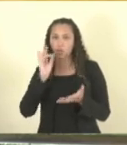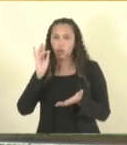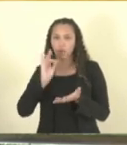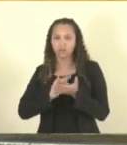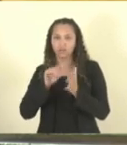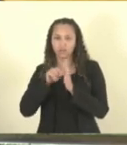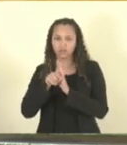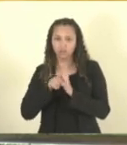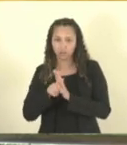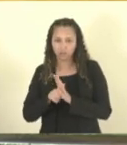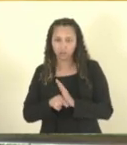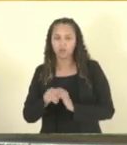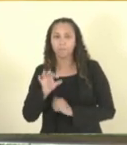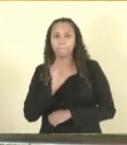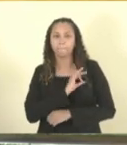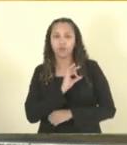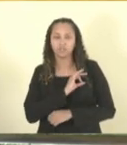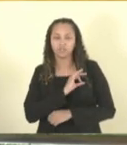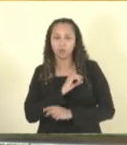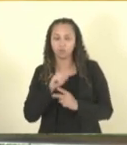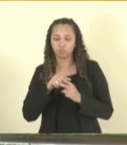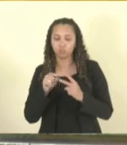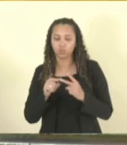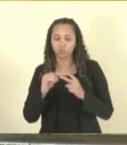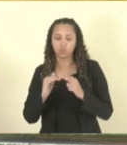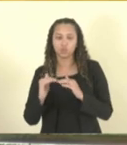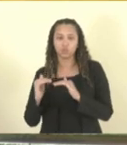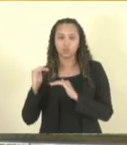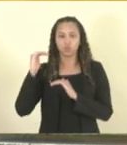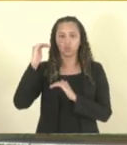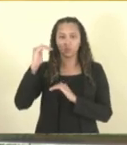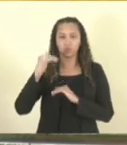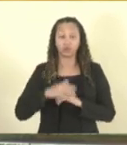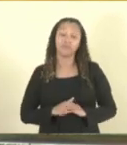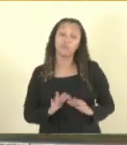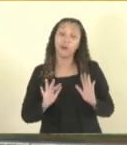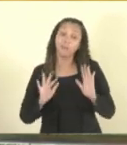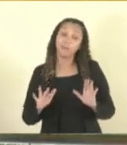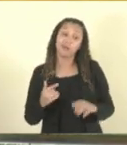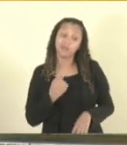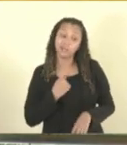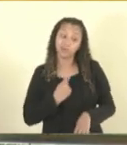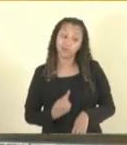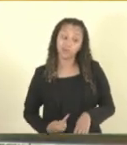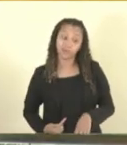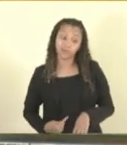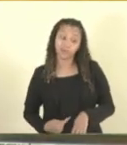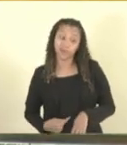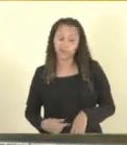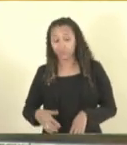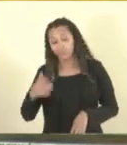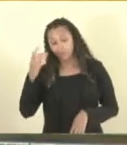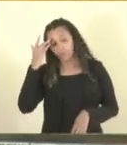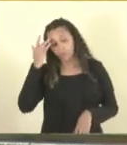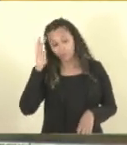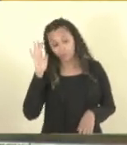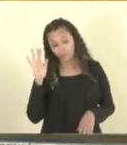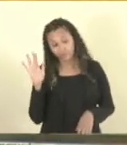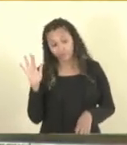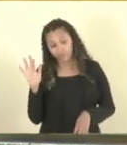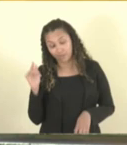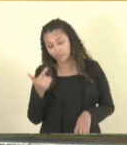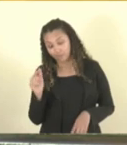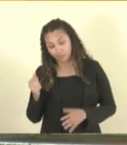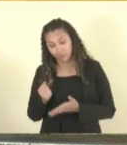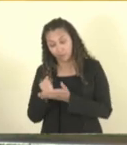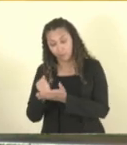policial, deputado José Esmeraldo. mas o governo, eu não sei se mal assessorado,